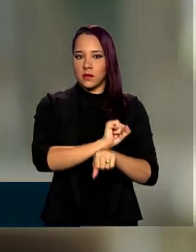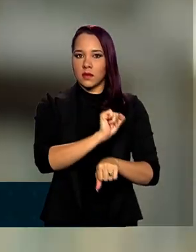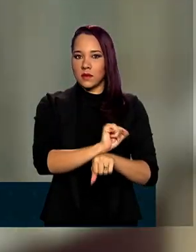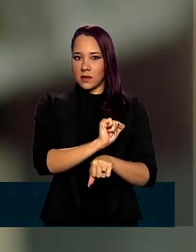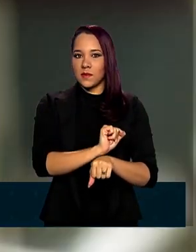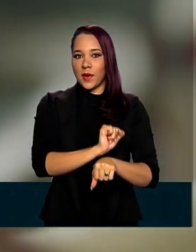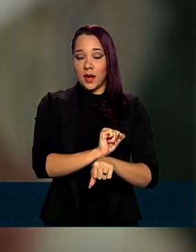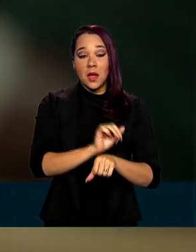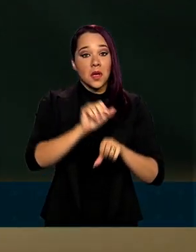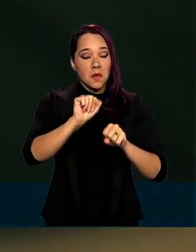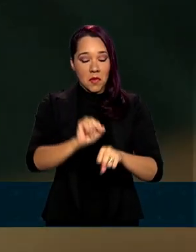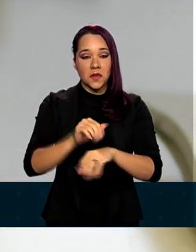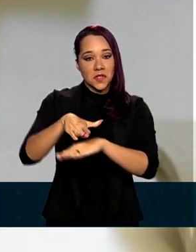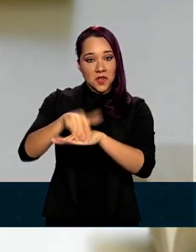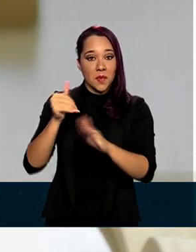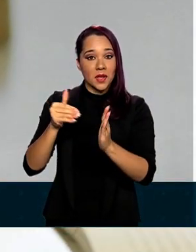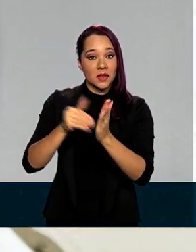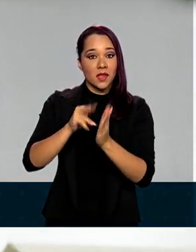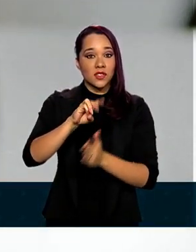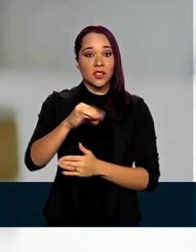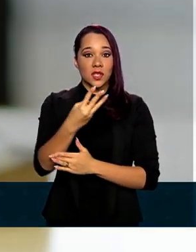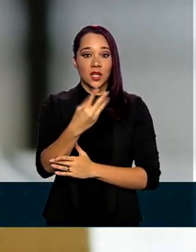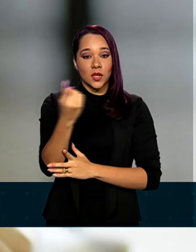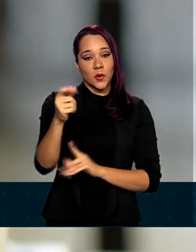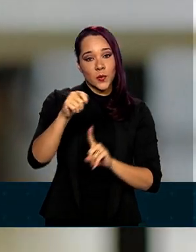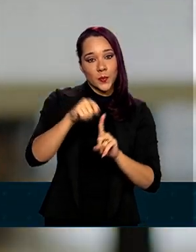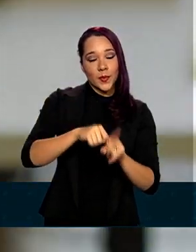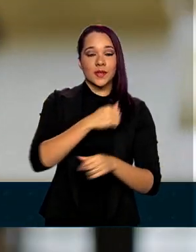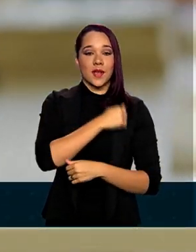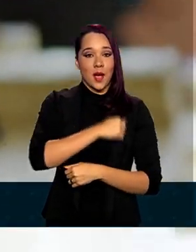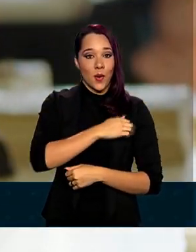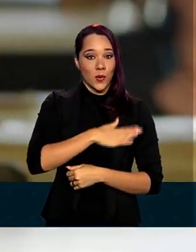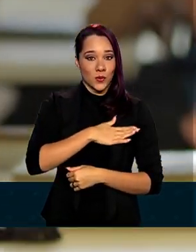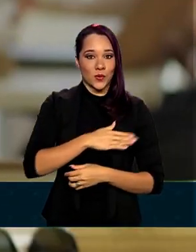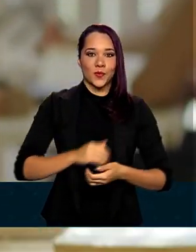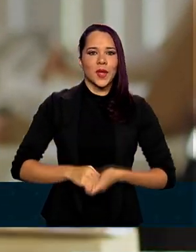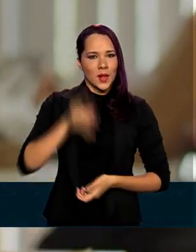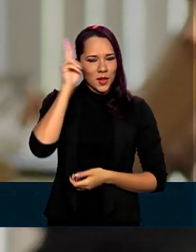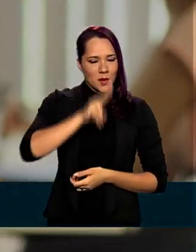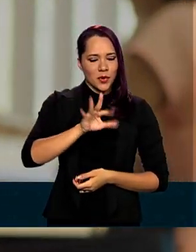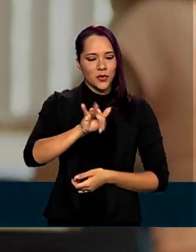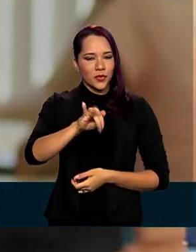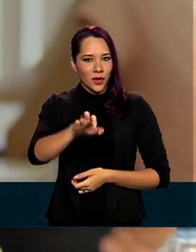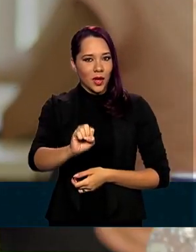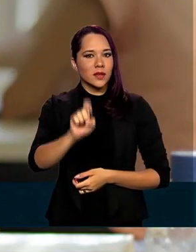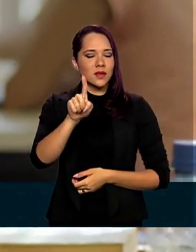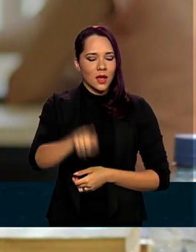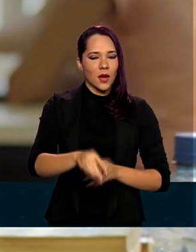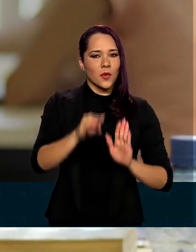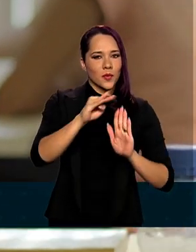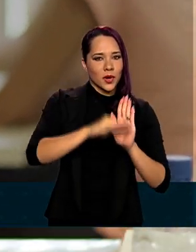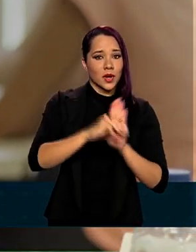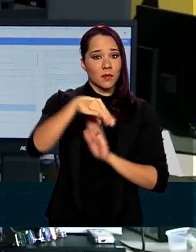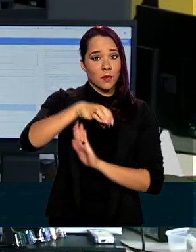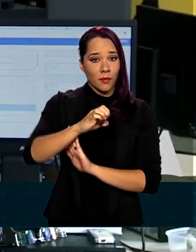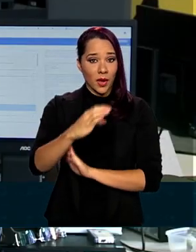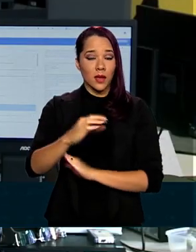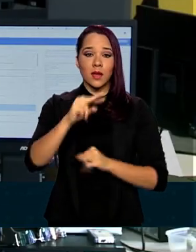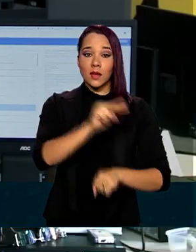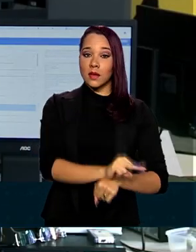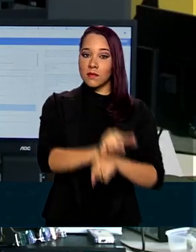espera e pode ser convocado até 31 de agosto. A gente lembra que o FIES é um programa do MEC que concede